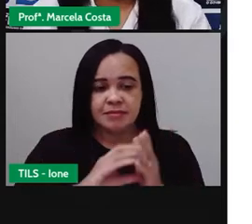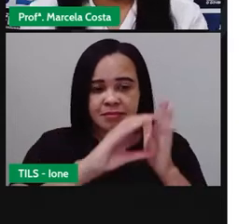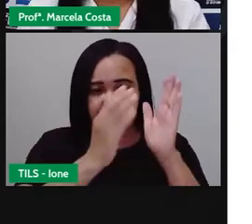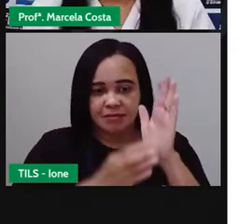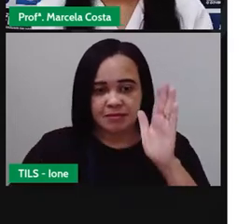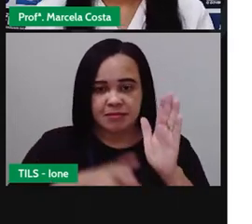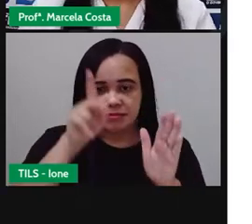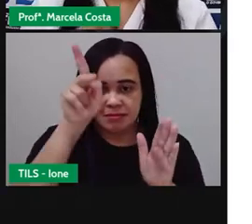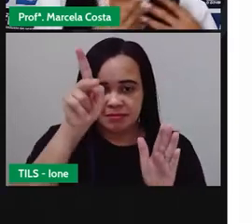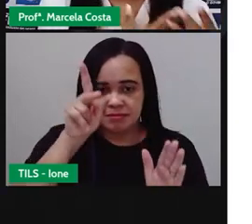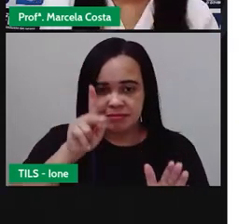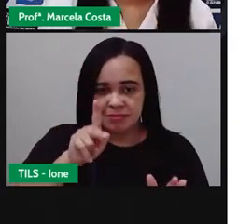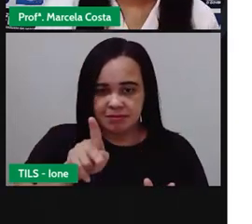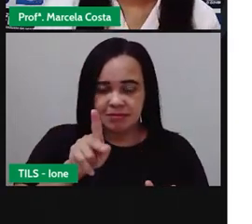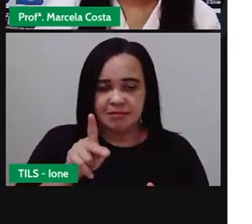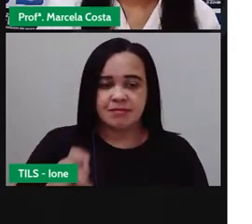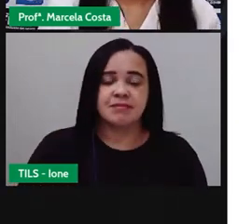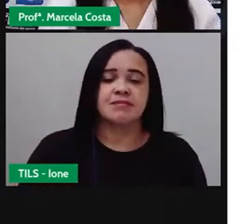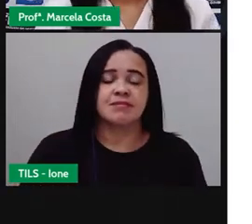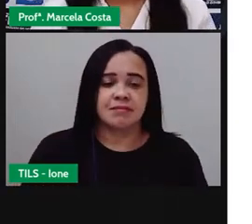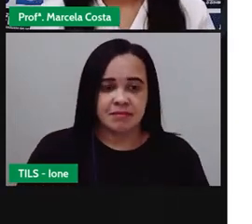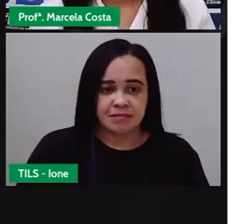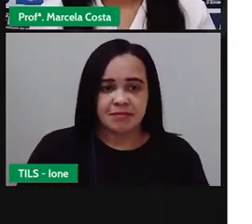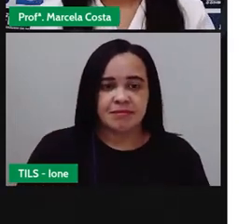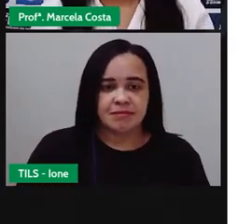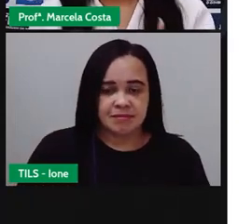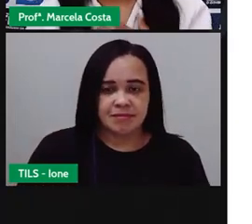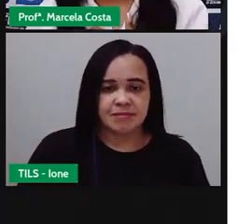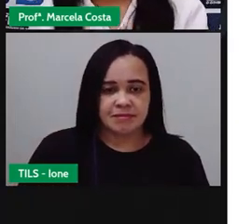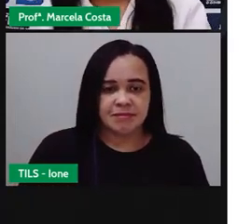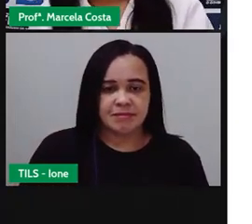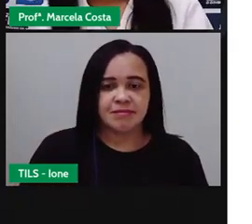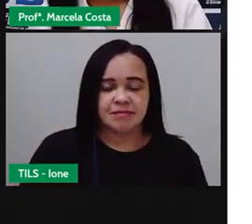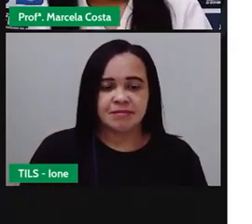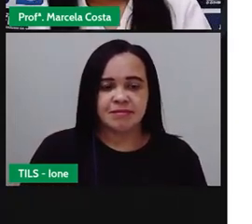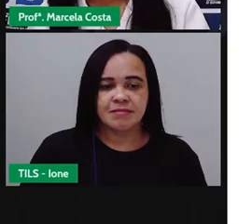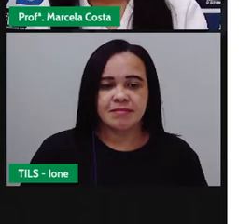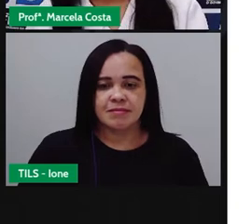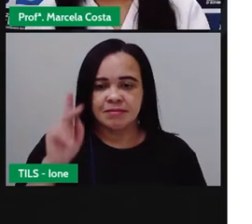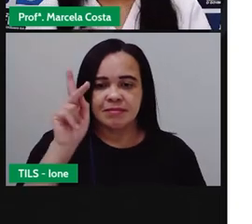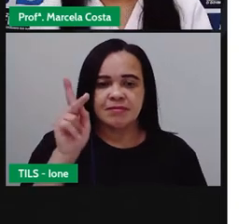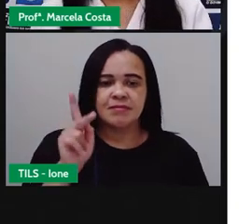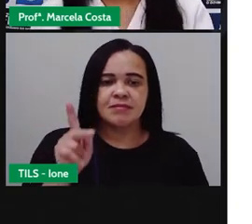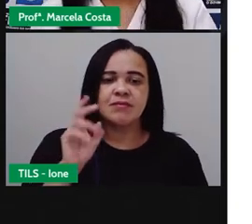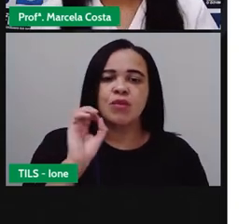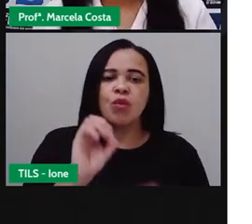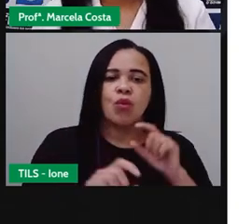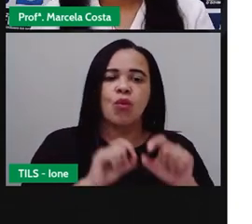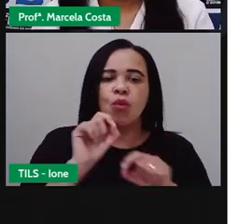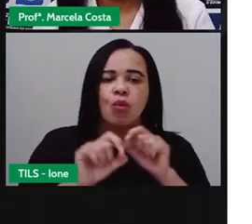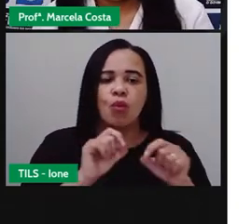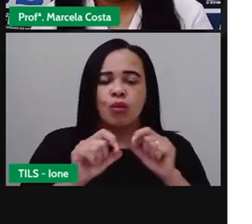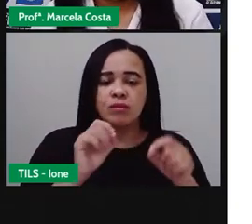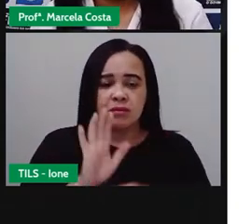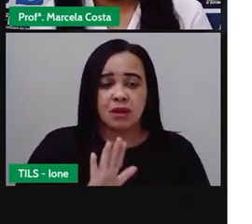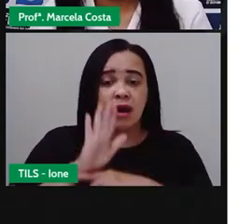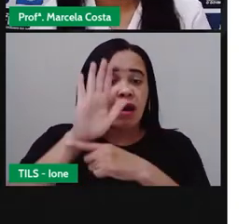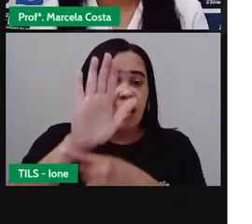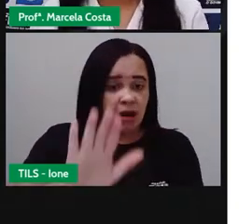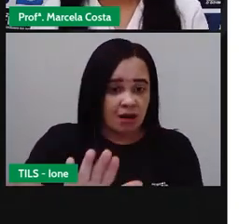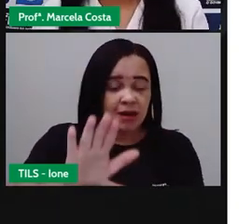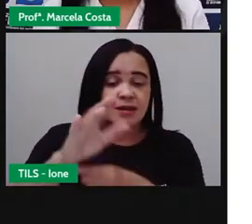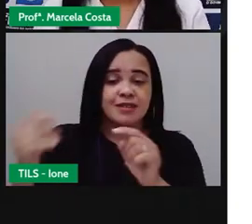as características físicas, agora a gente vai ver as características pessoais que também ajudam a compor a